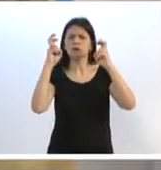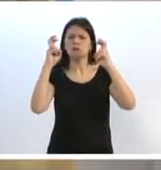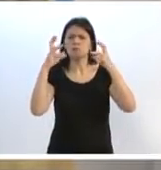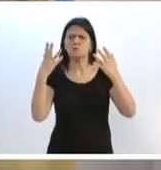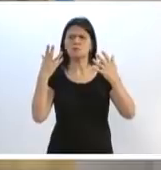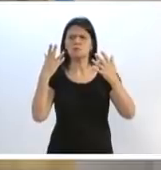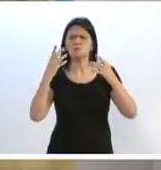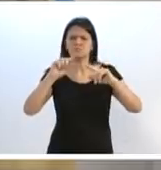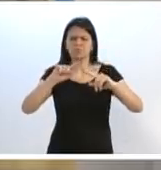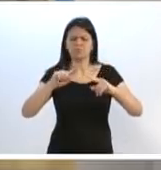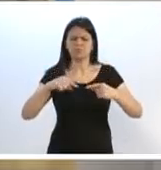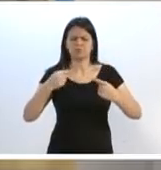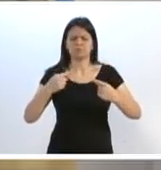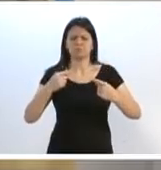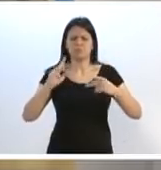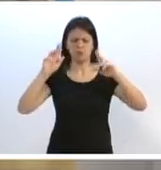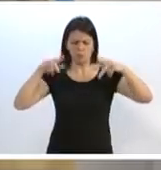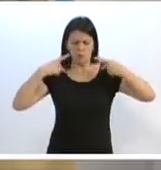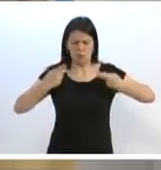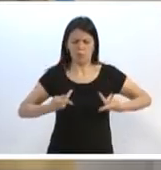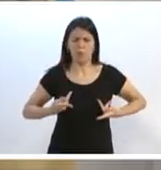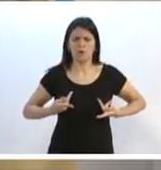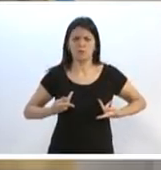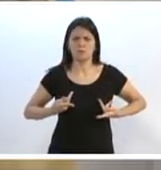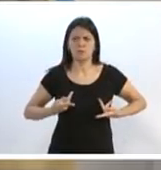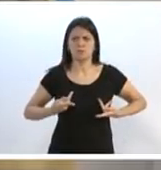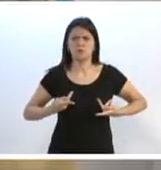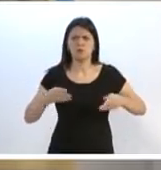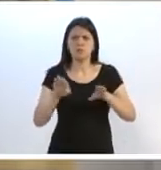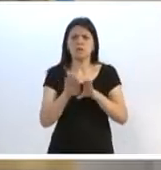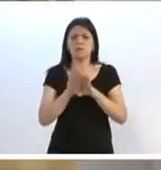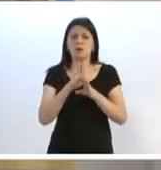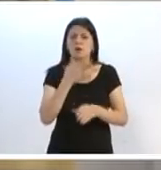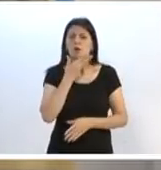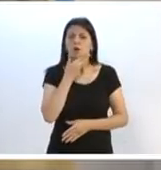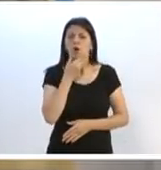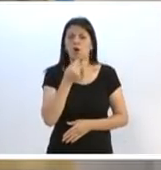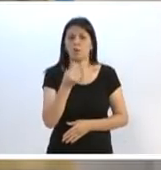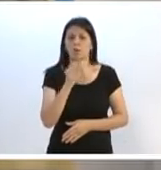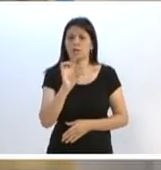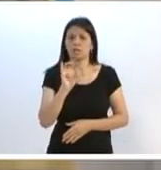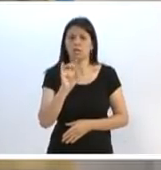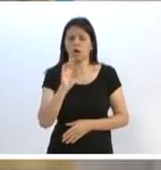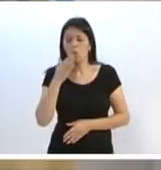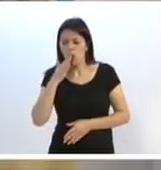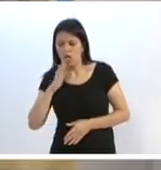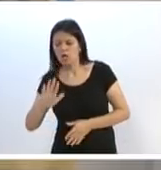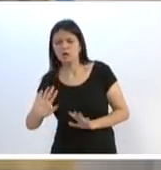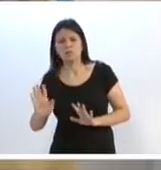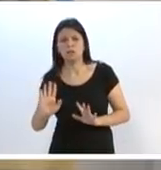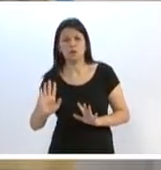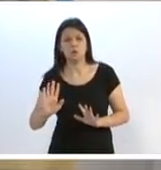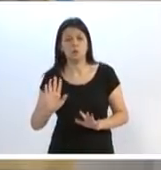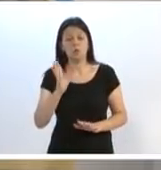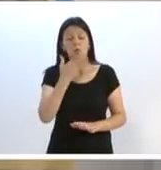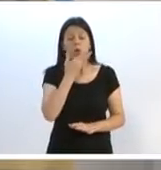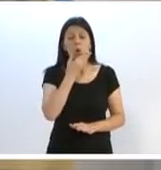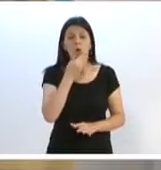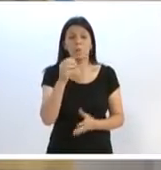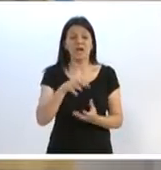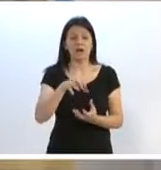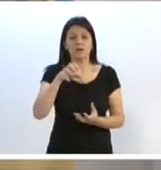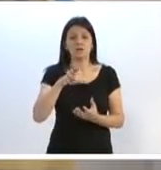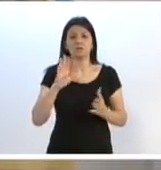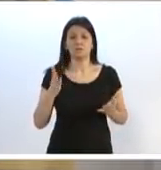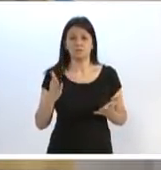um homem, a um ser humano e, acima de tudo, homem, não rapaz pequeno. Não rapaz pequeno.